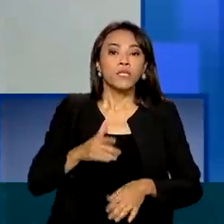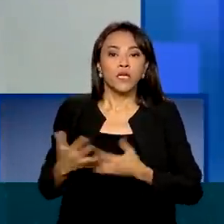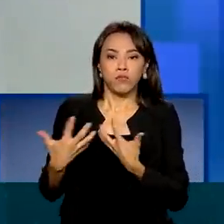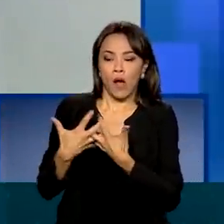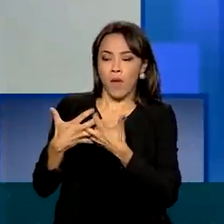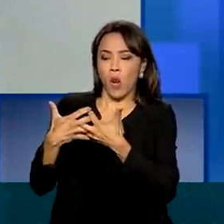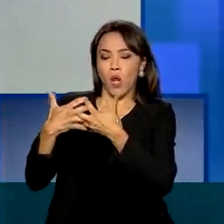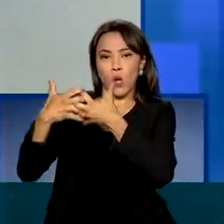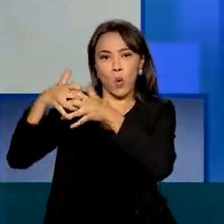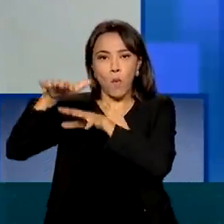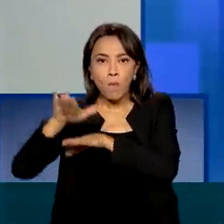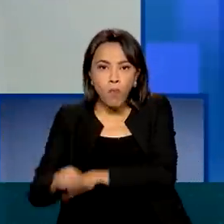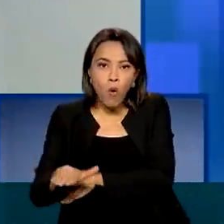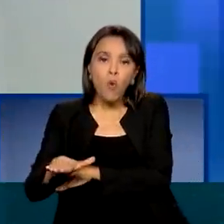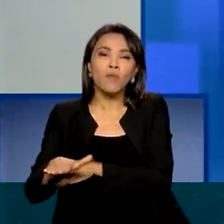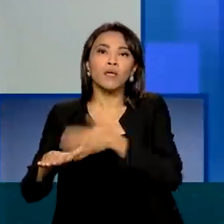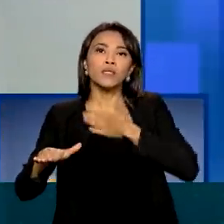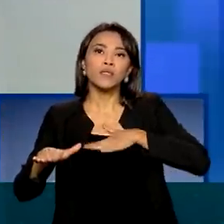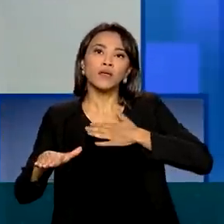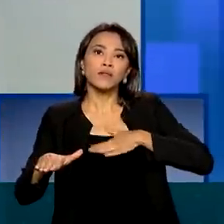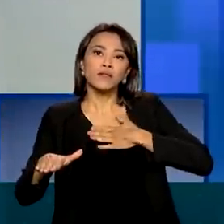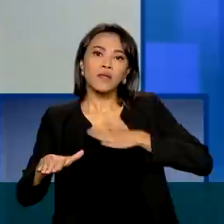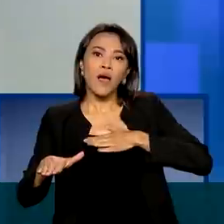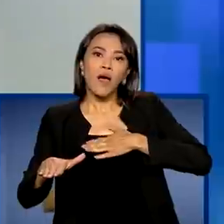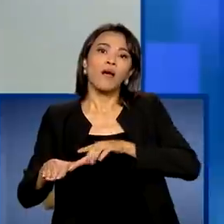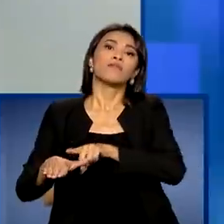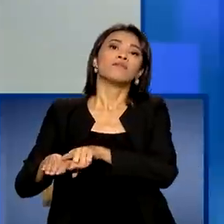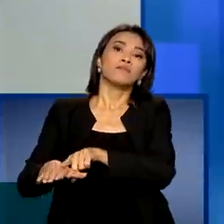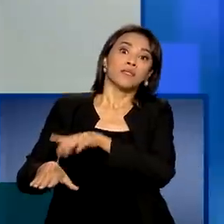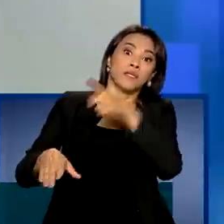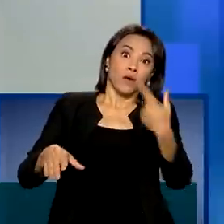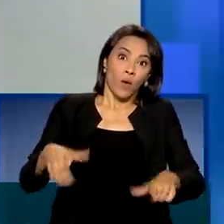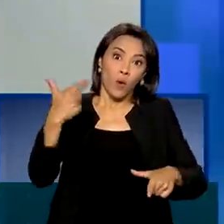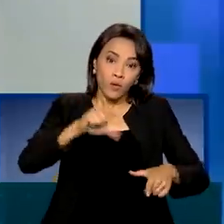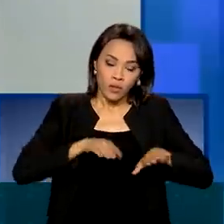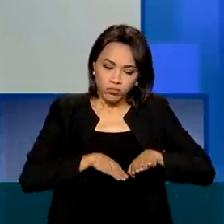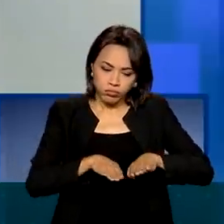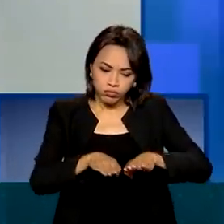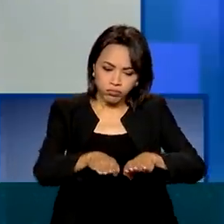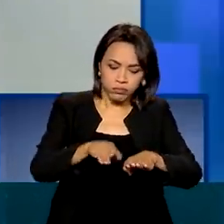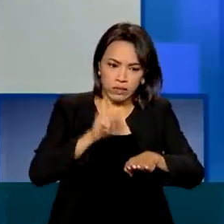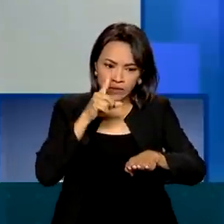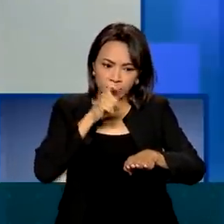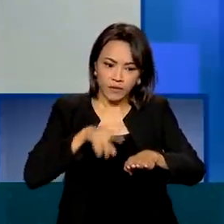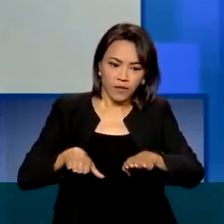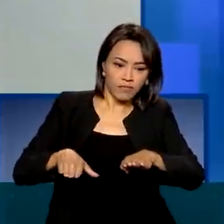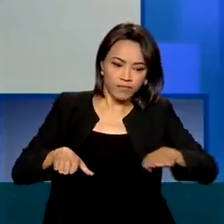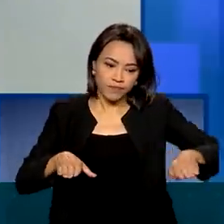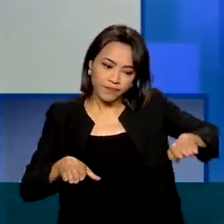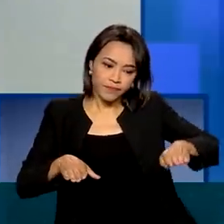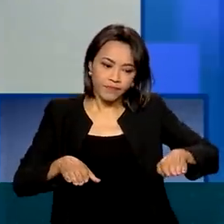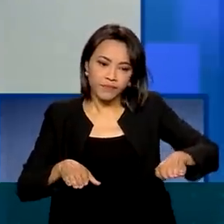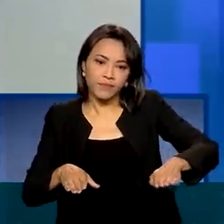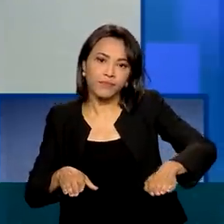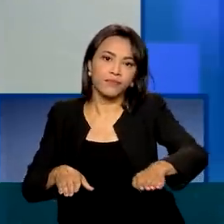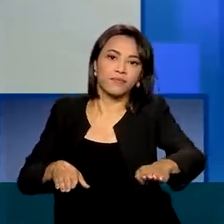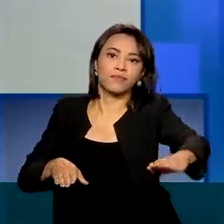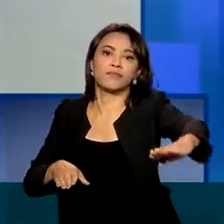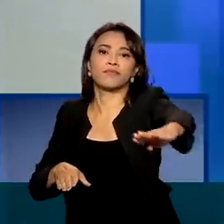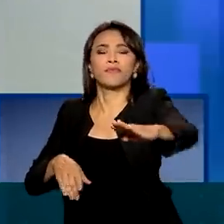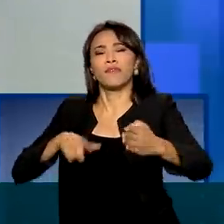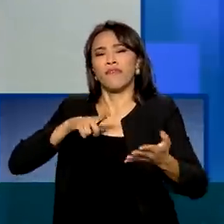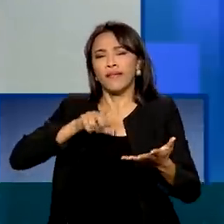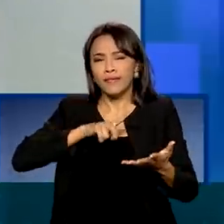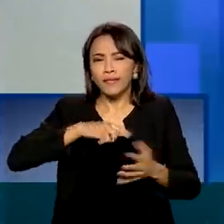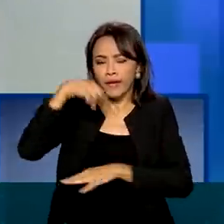saídas de escape para as caminhões dando aí uma segunda chance, rodovias que perdoam. Nós vamos ter então free flow, vamos